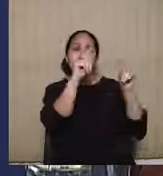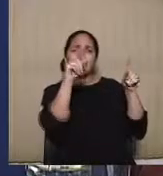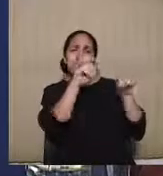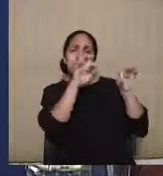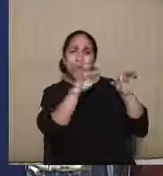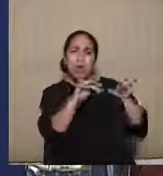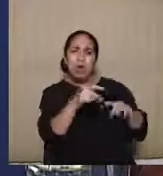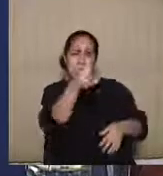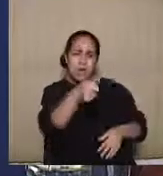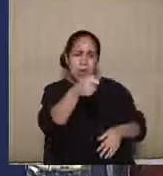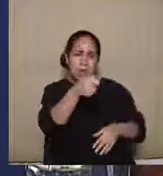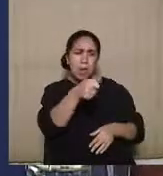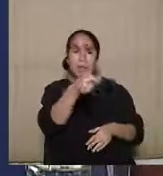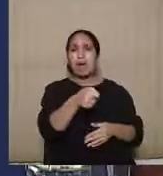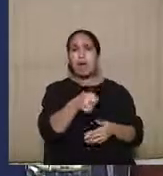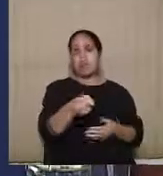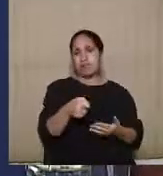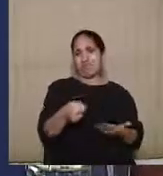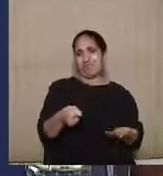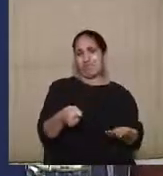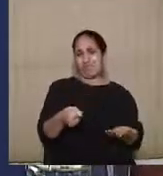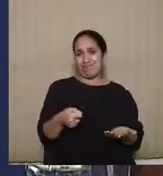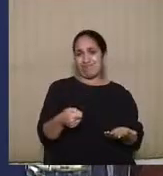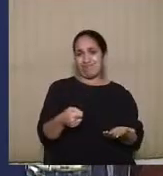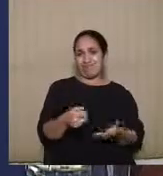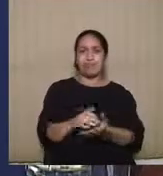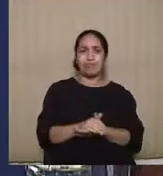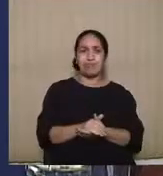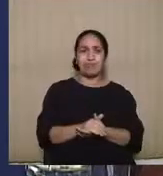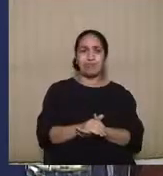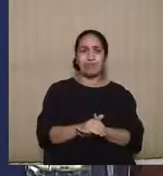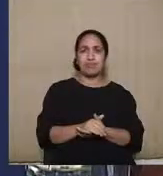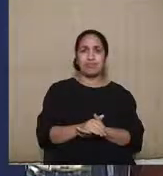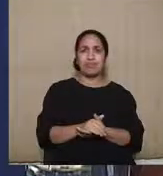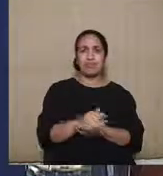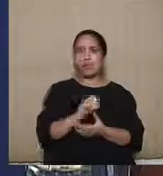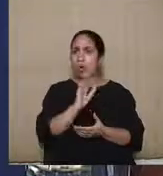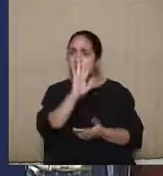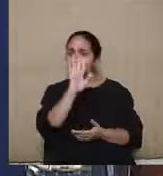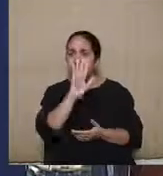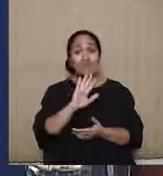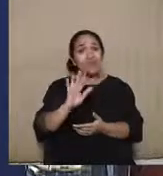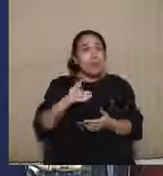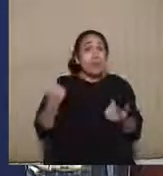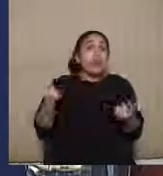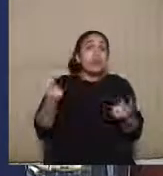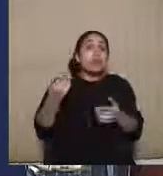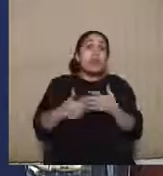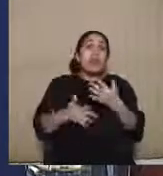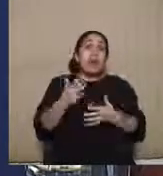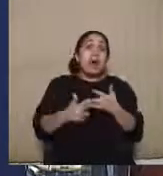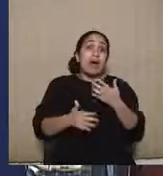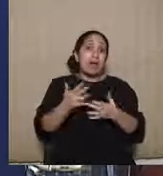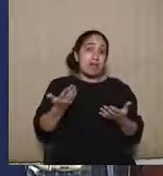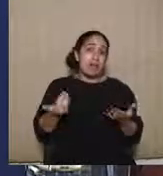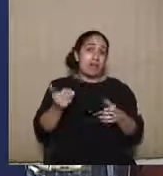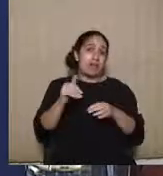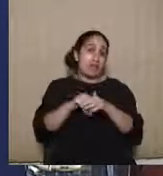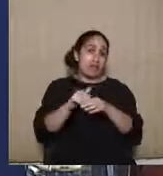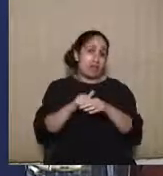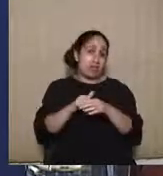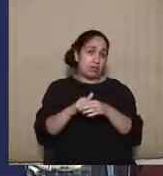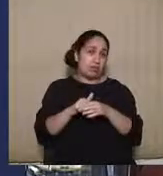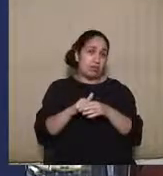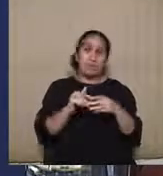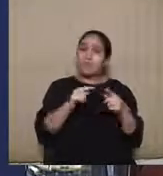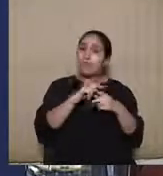que, assim, não necessariamente vai ser caro, vai ser dispendioso, mas vai impactar a lisura das eleições, então, são todos esses